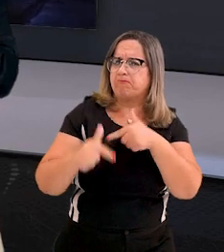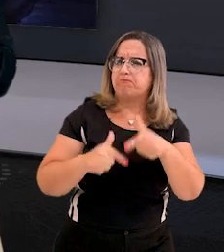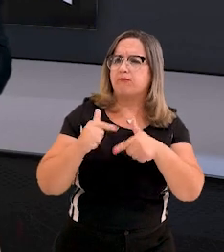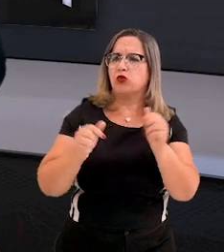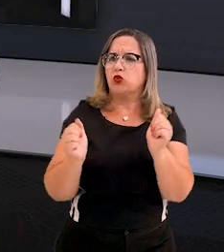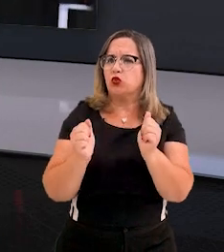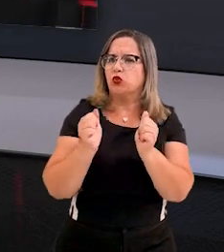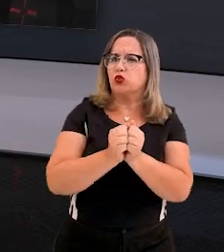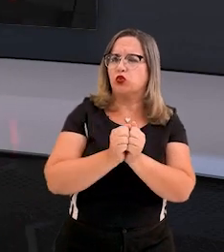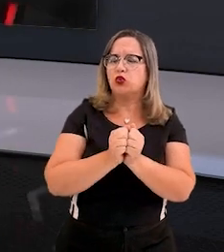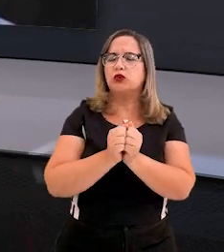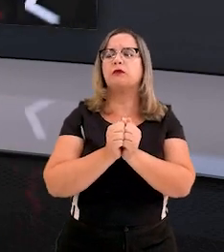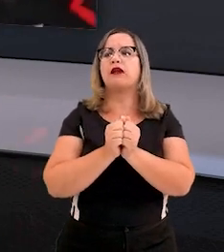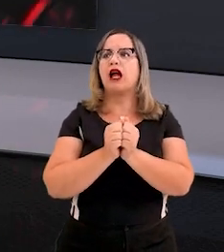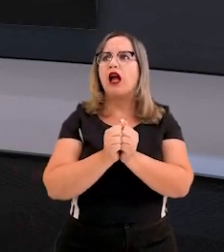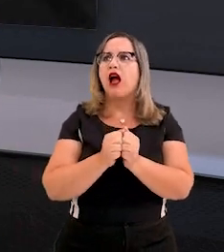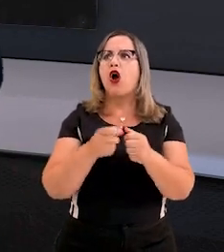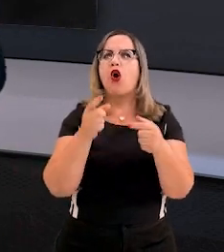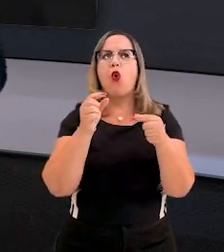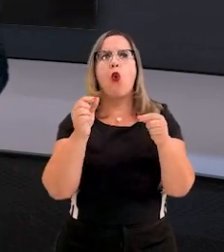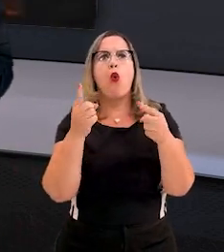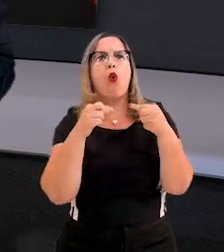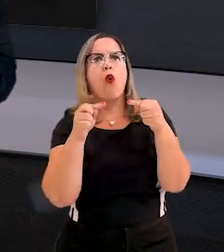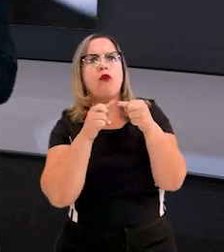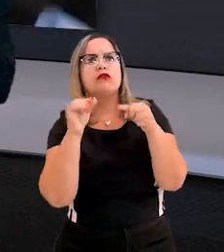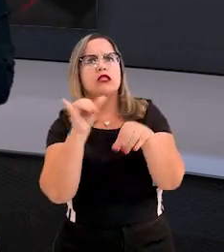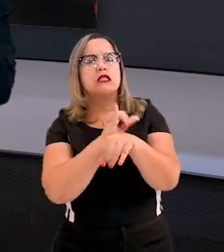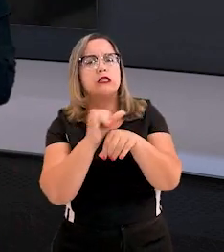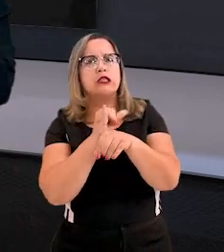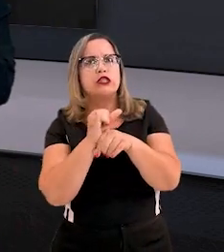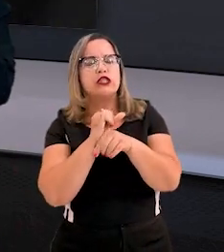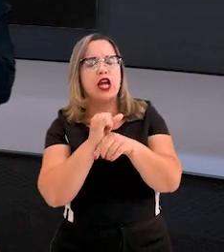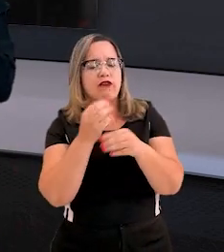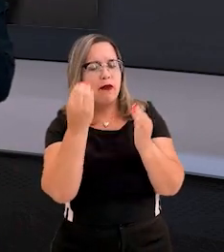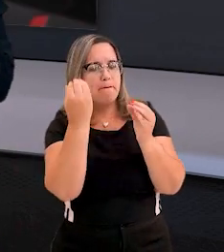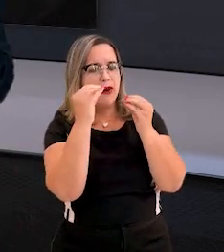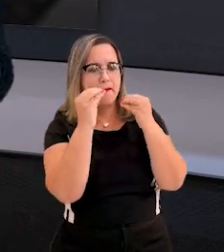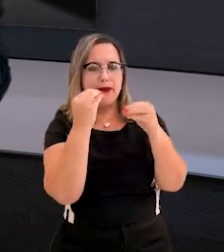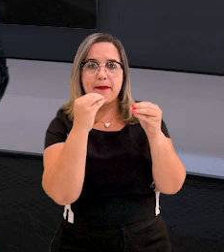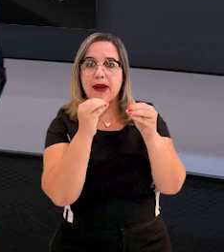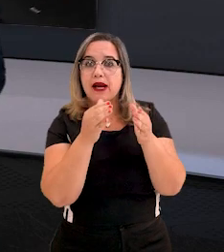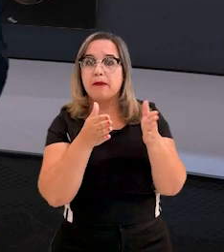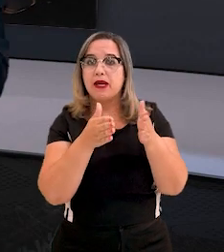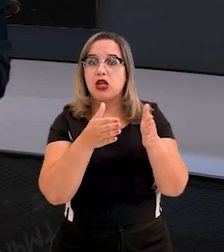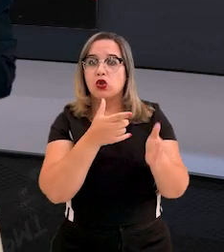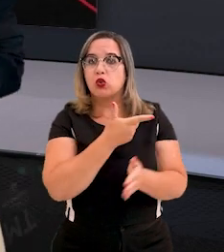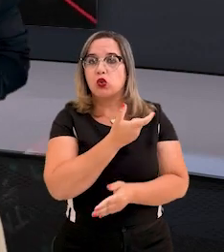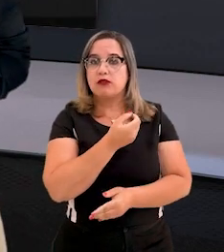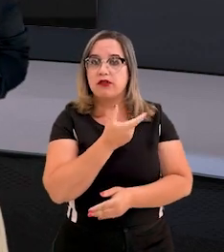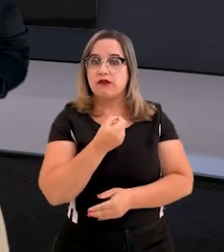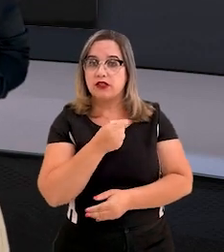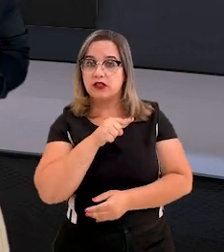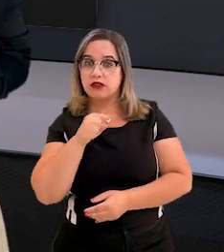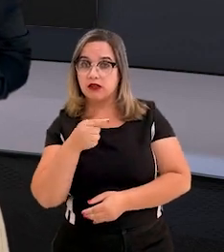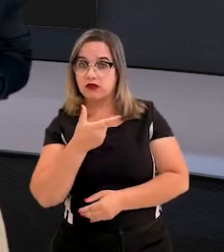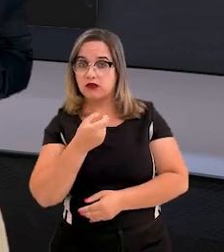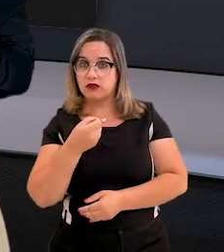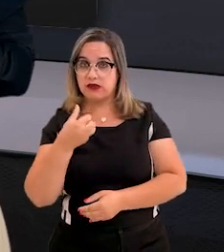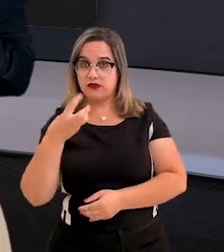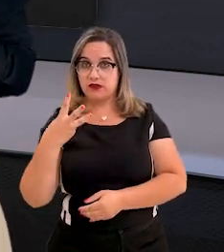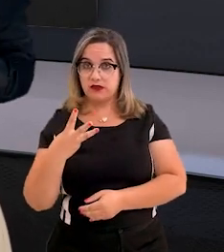trabalharam juntos na construção dos objetivos estratégicos para 2020 a 2023.